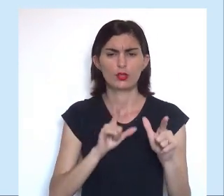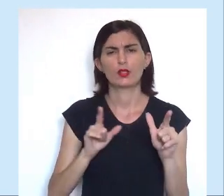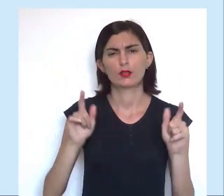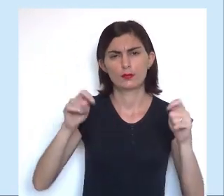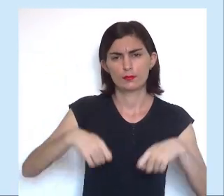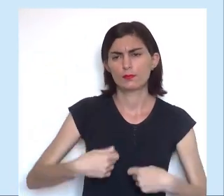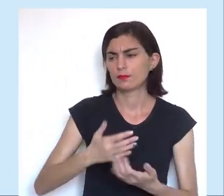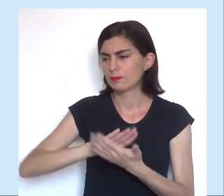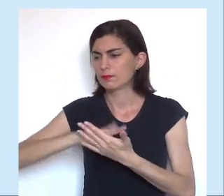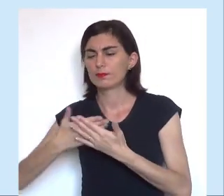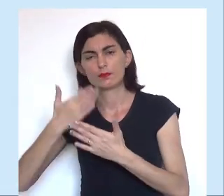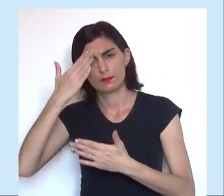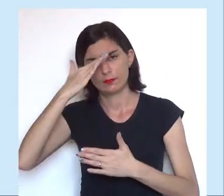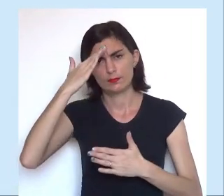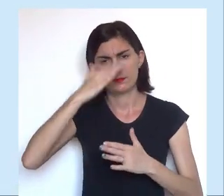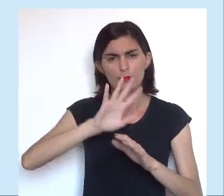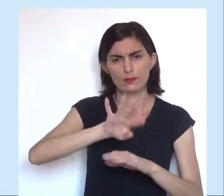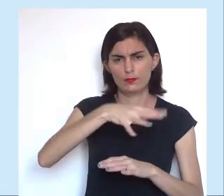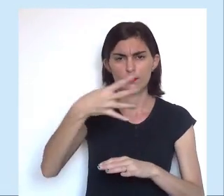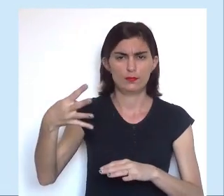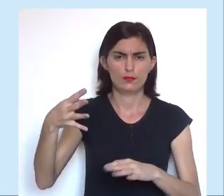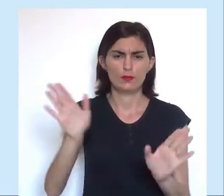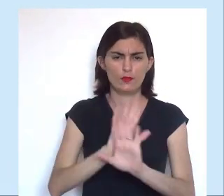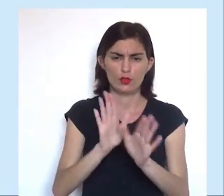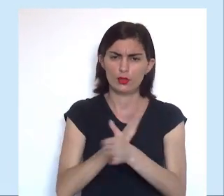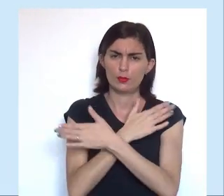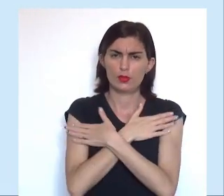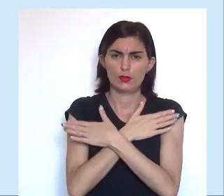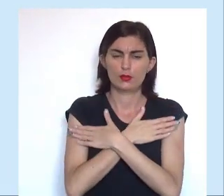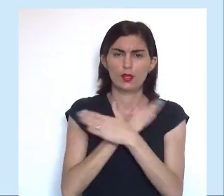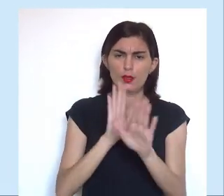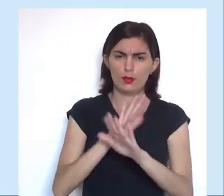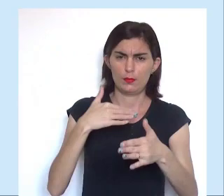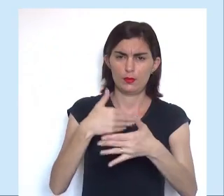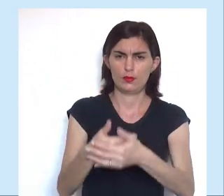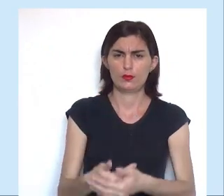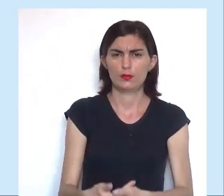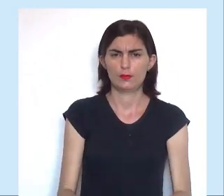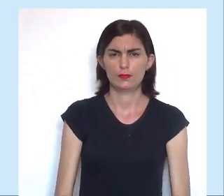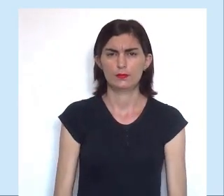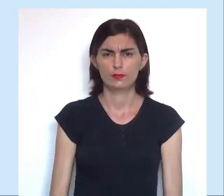condições de interpretar o gráfico. Forte abraço e até a próxima.